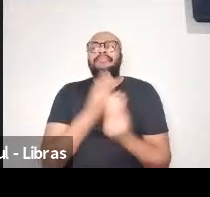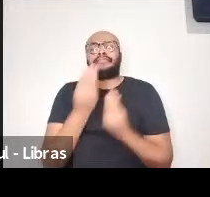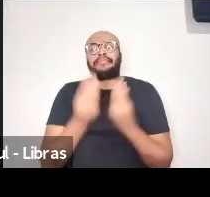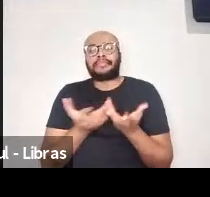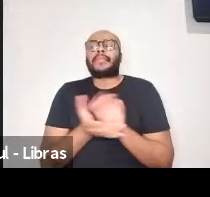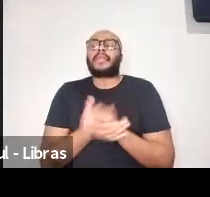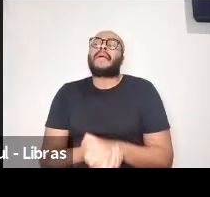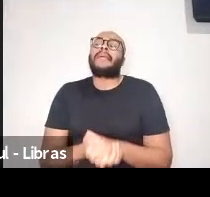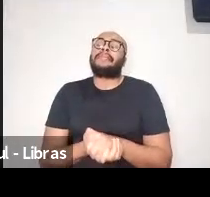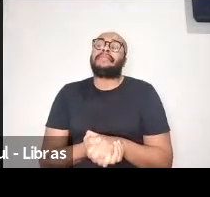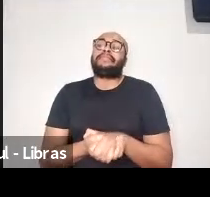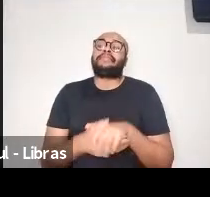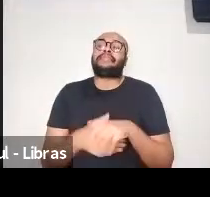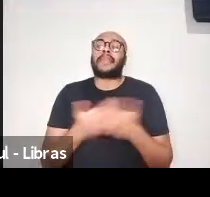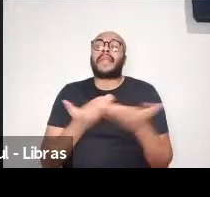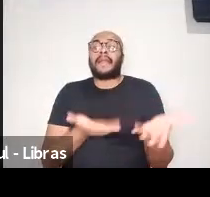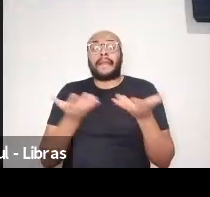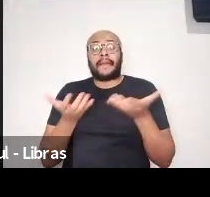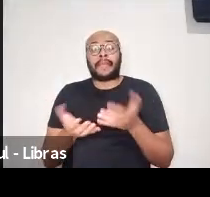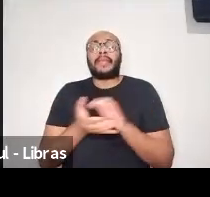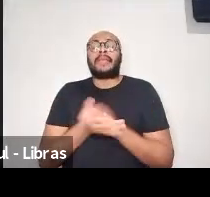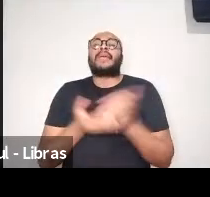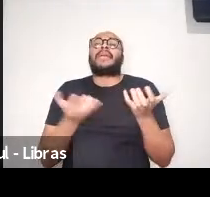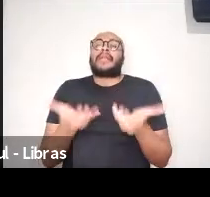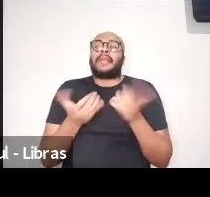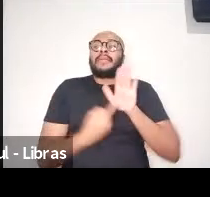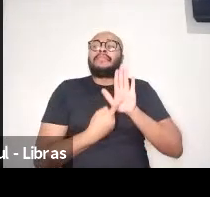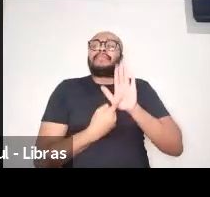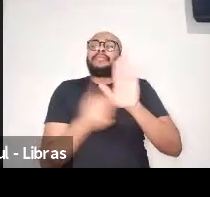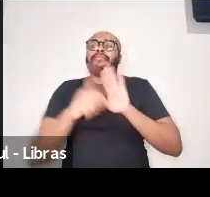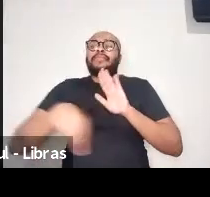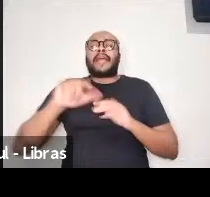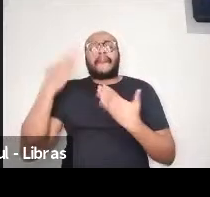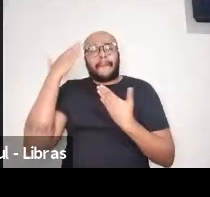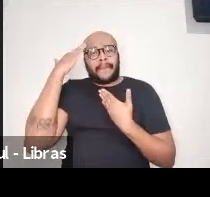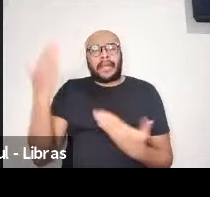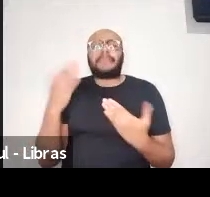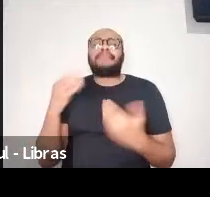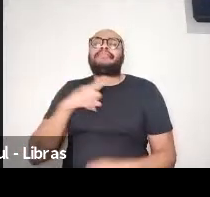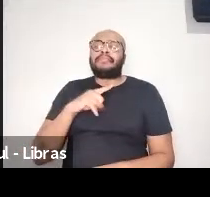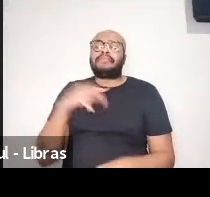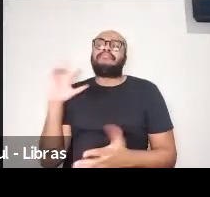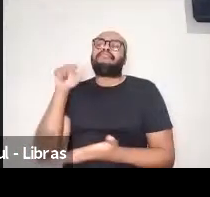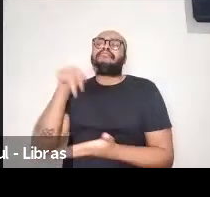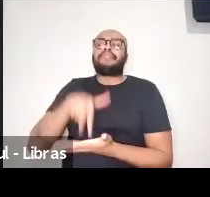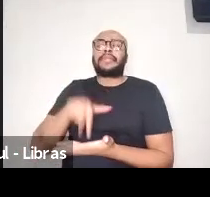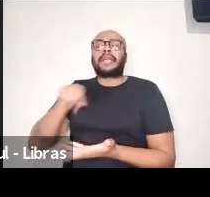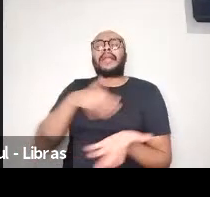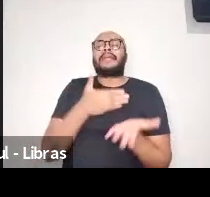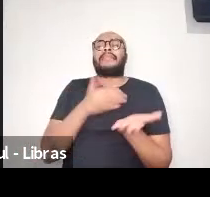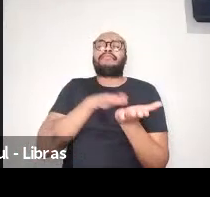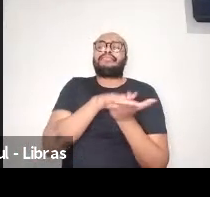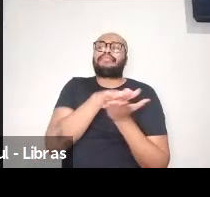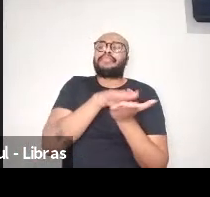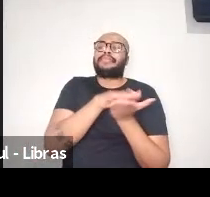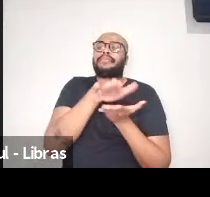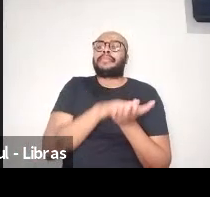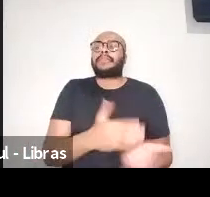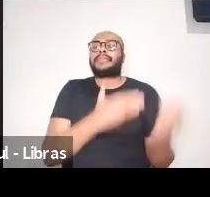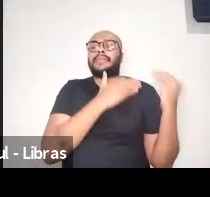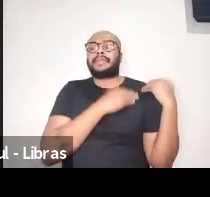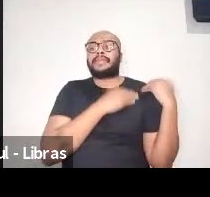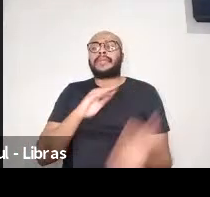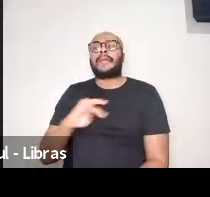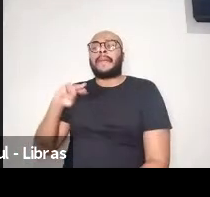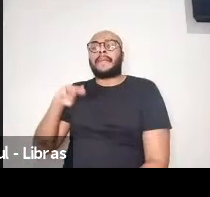apresentar e agradecer a nossa comissão editorial, professora Maria Beatriz Luce,